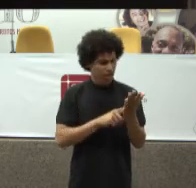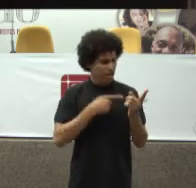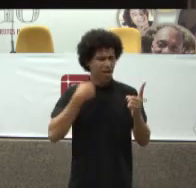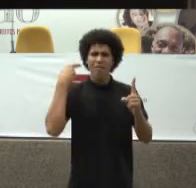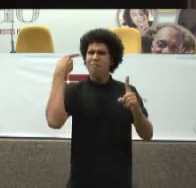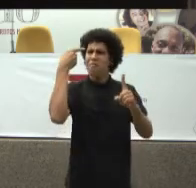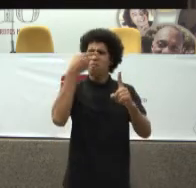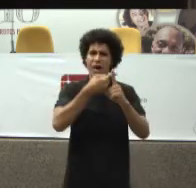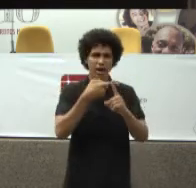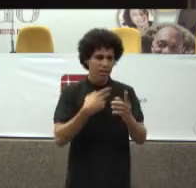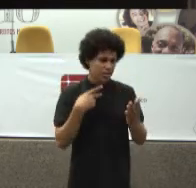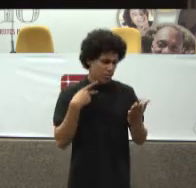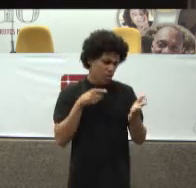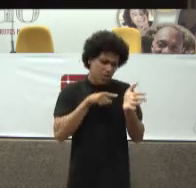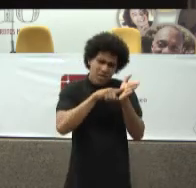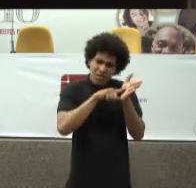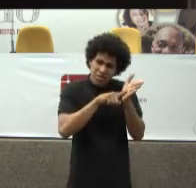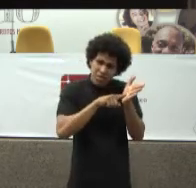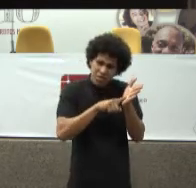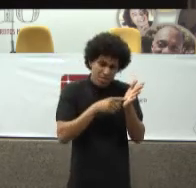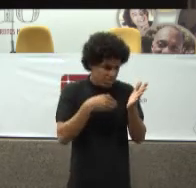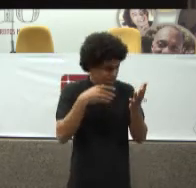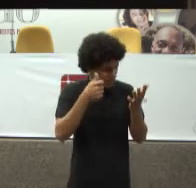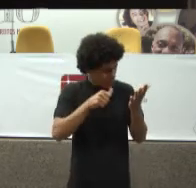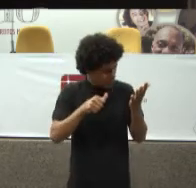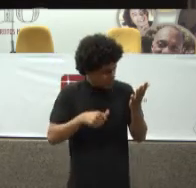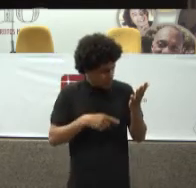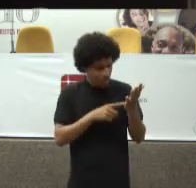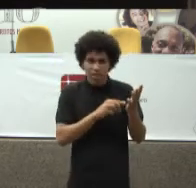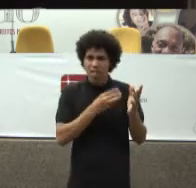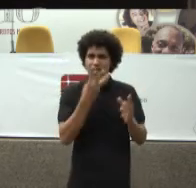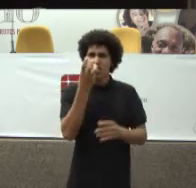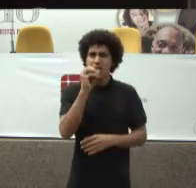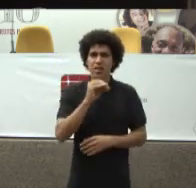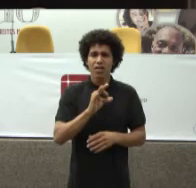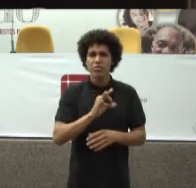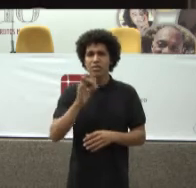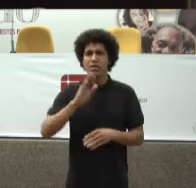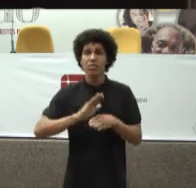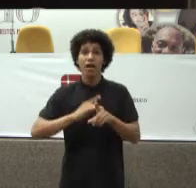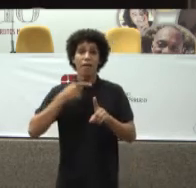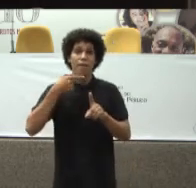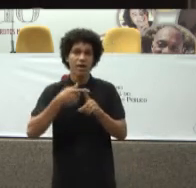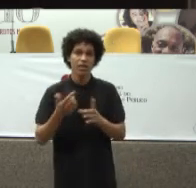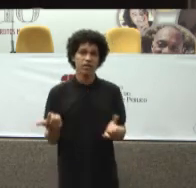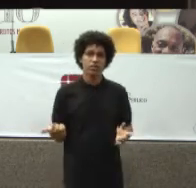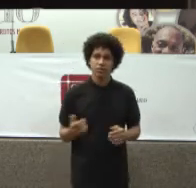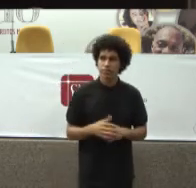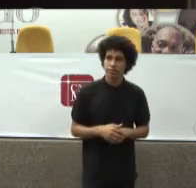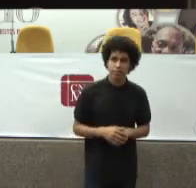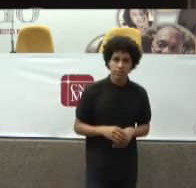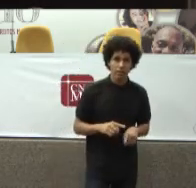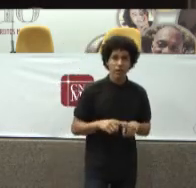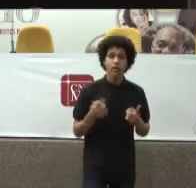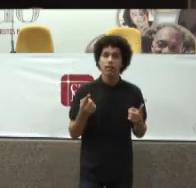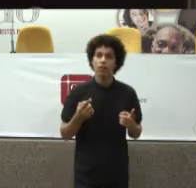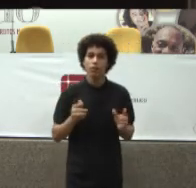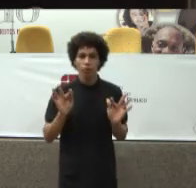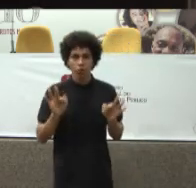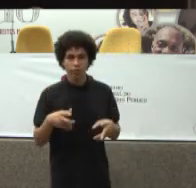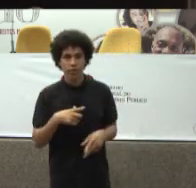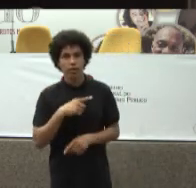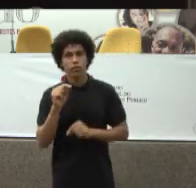40% A menos Isso Resulta Pode passar Por favor Pode passar Resulta Nisso